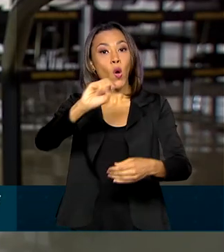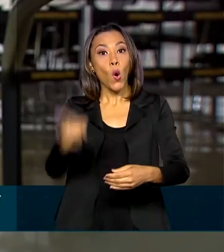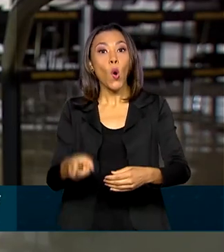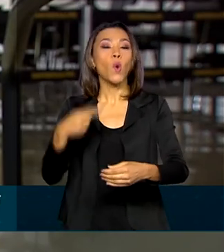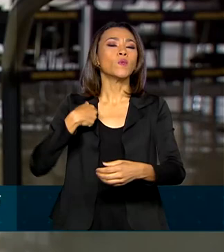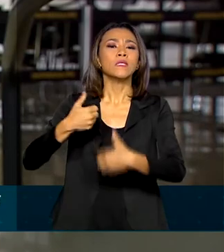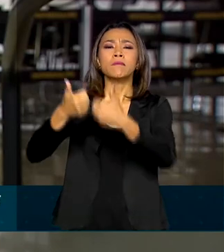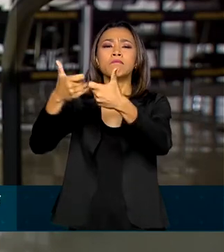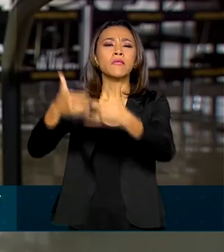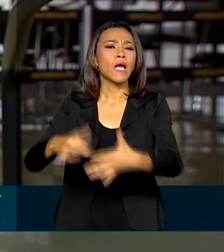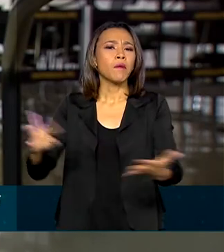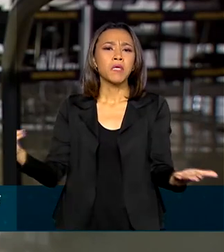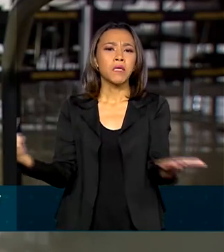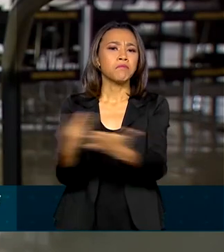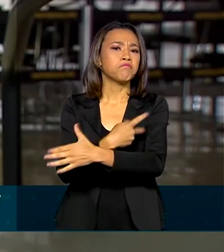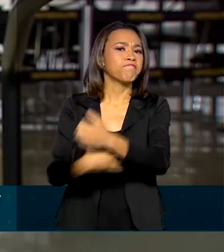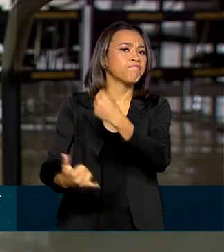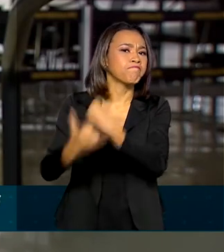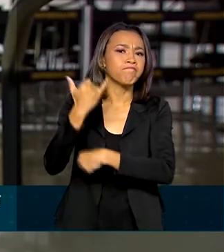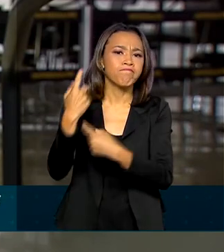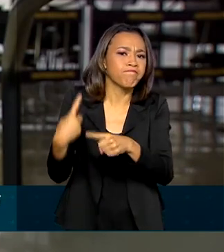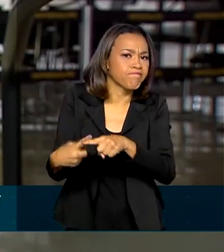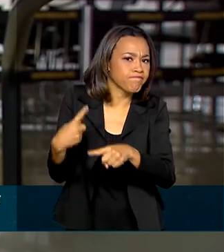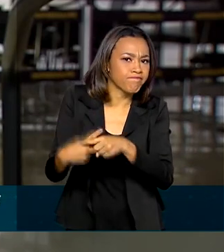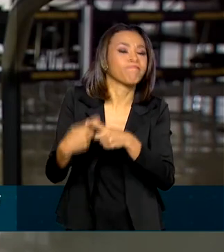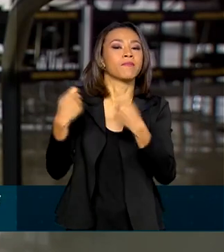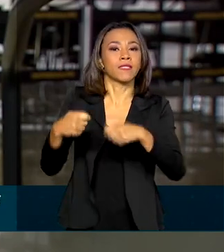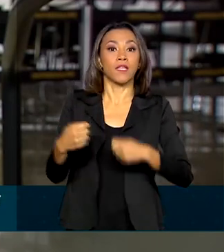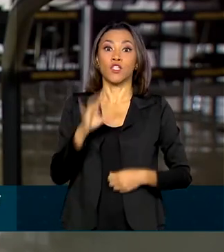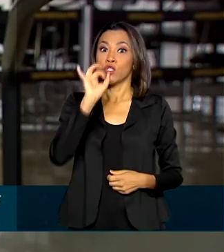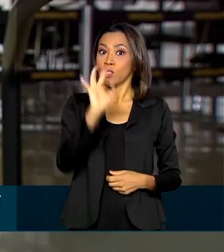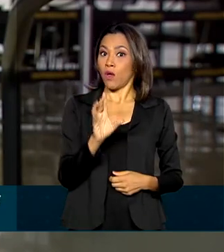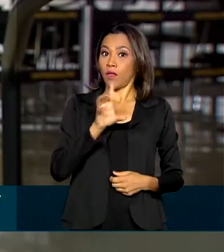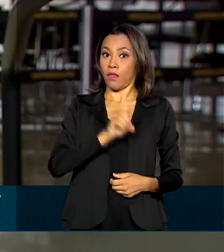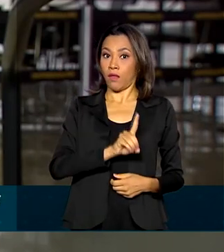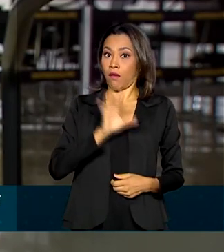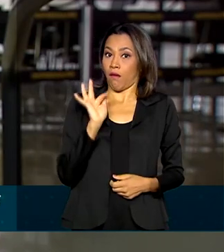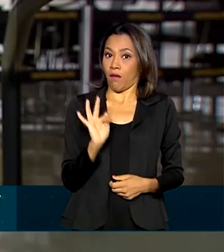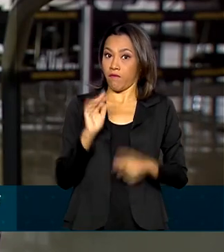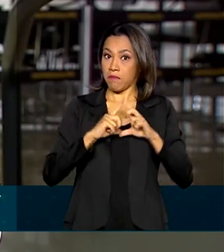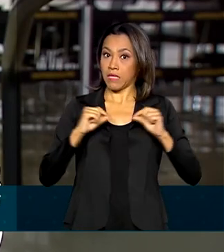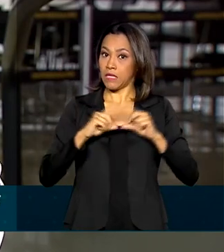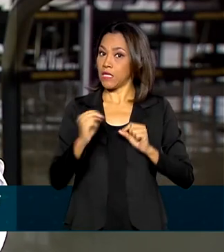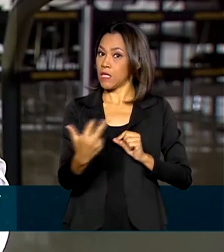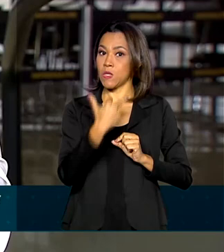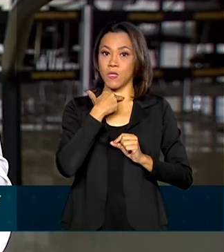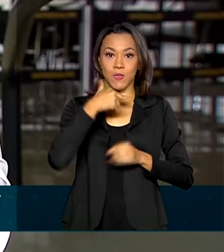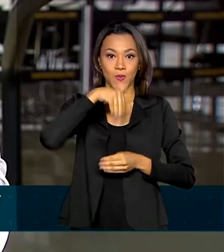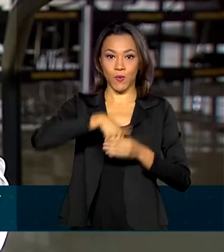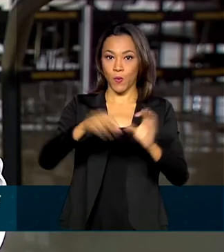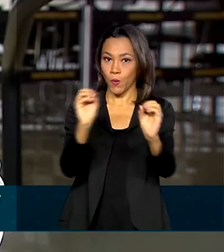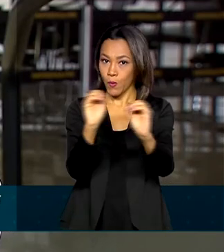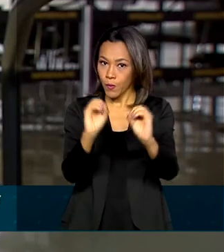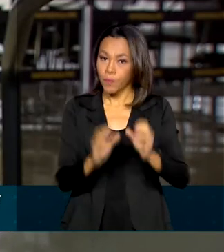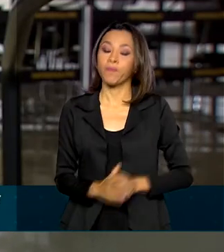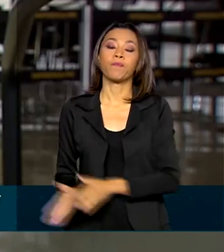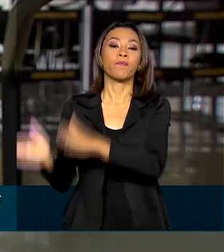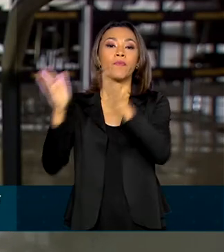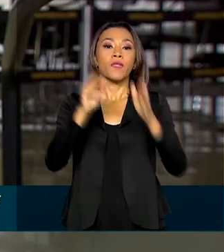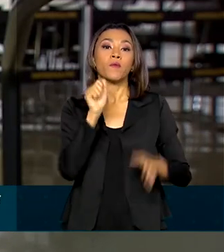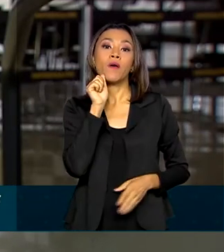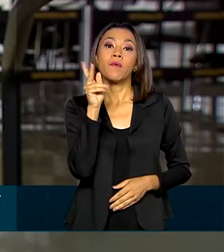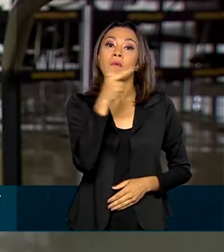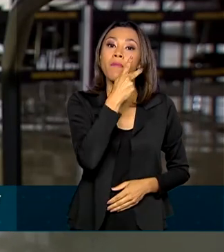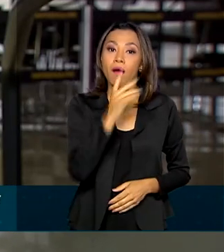Somente os eleitores do Distrito Federal não precisam votar nessas eleições municipais. Já em Macapá, no Amapá,